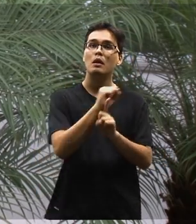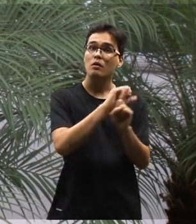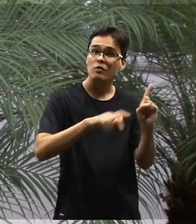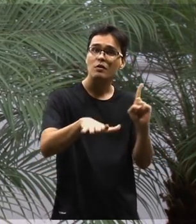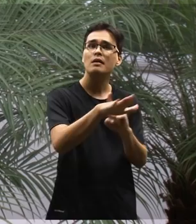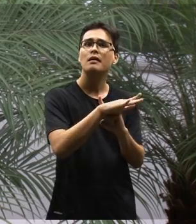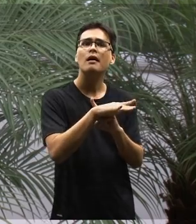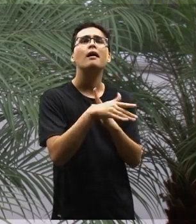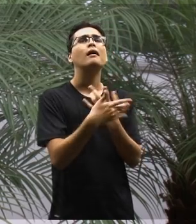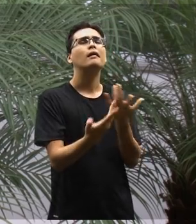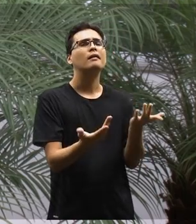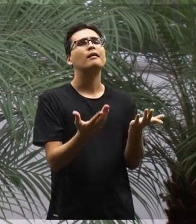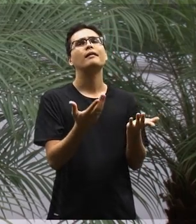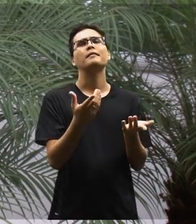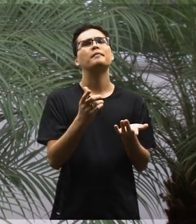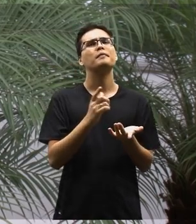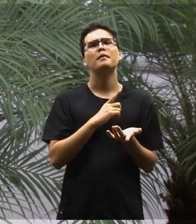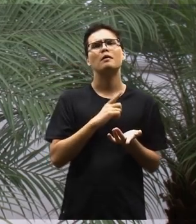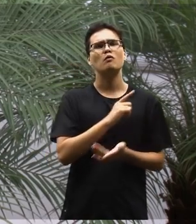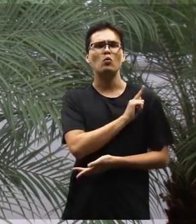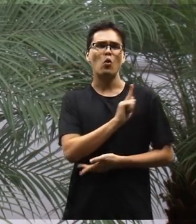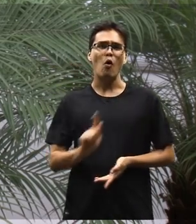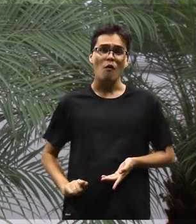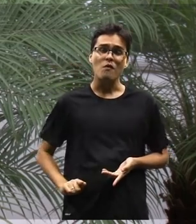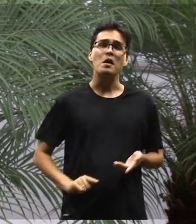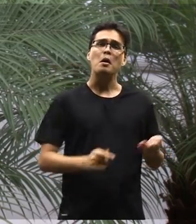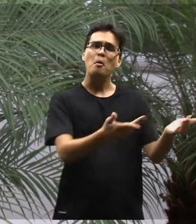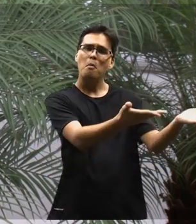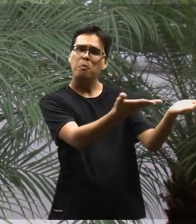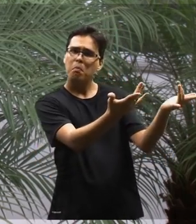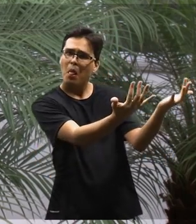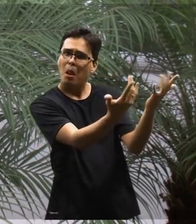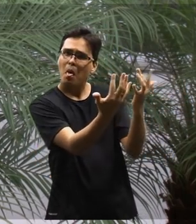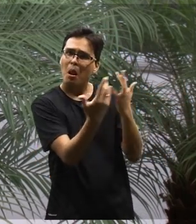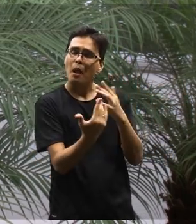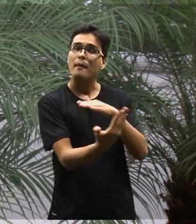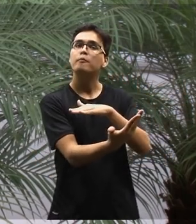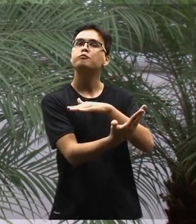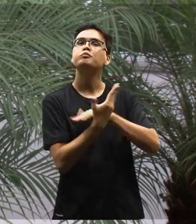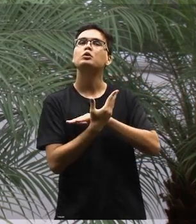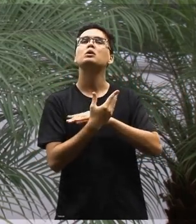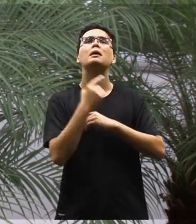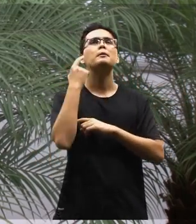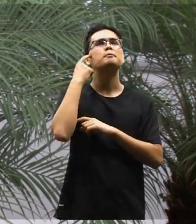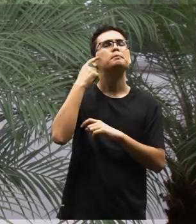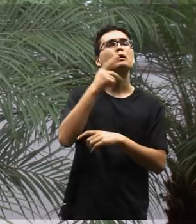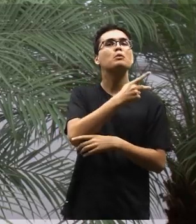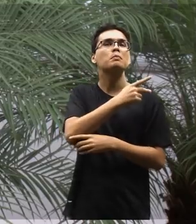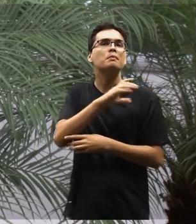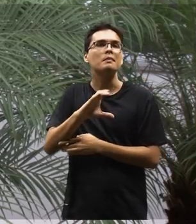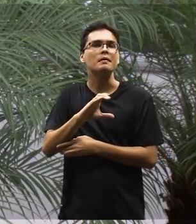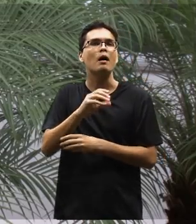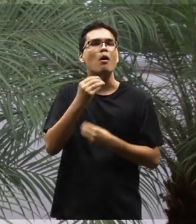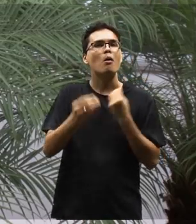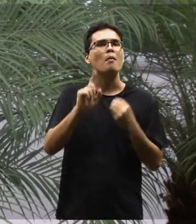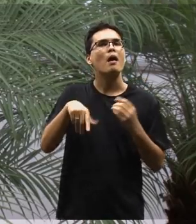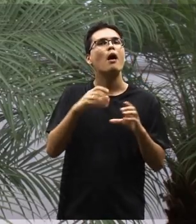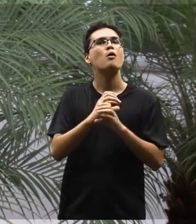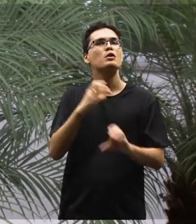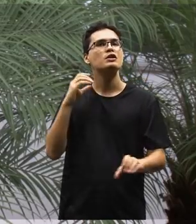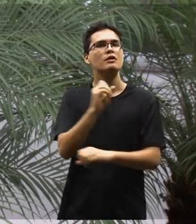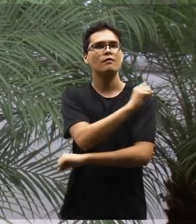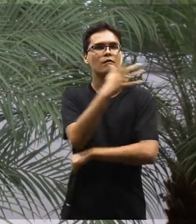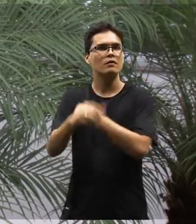de órgãos públicos, da sociedade civil, órgãos do governo, que vieram aqui e nos ajudaram a construir